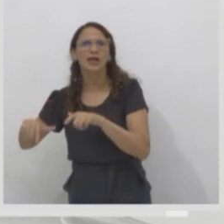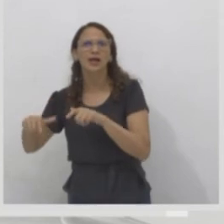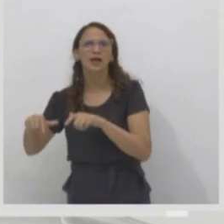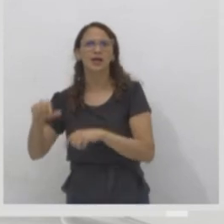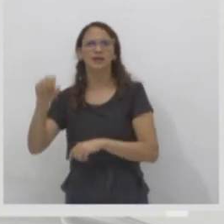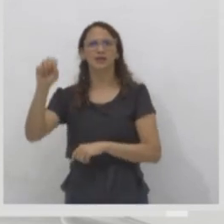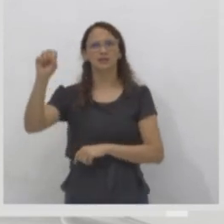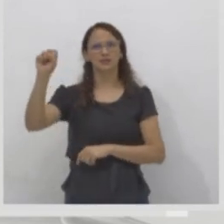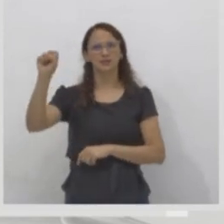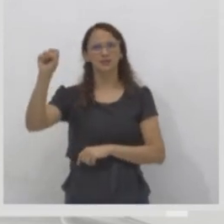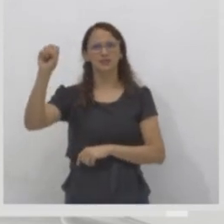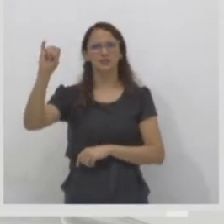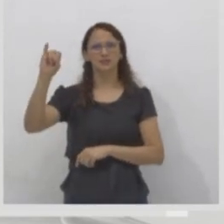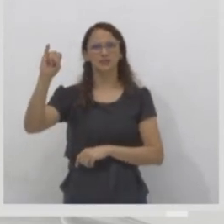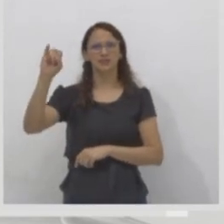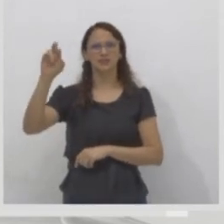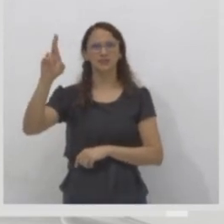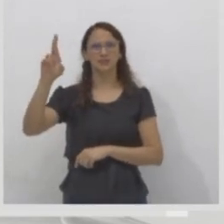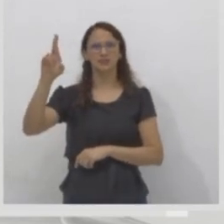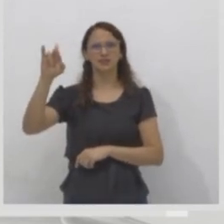desde 1970.